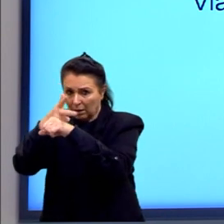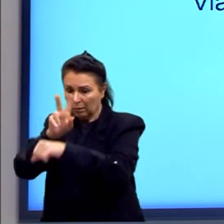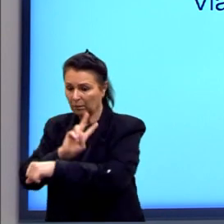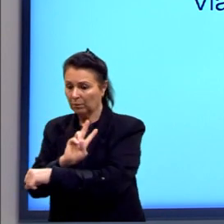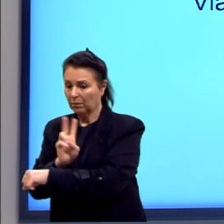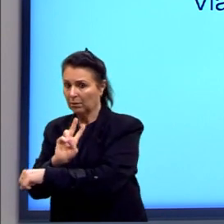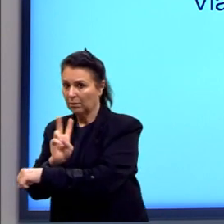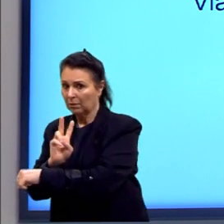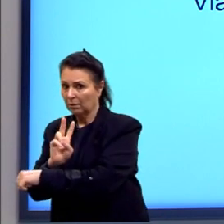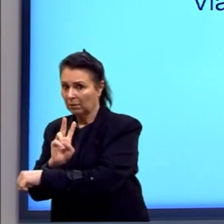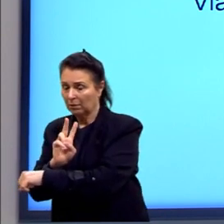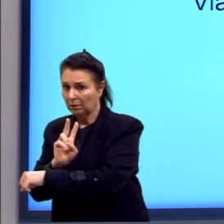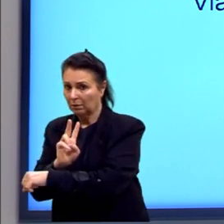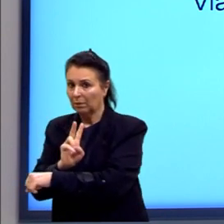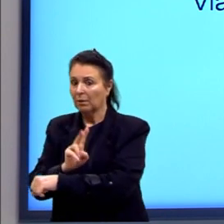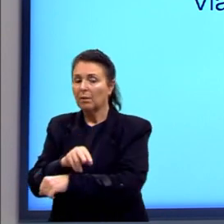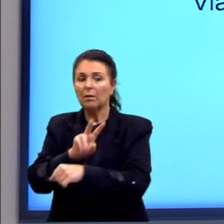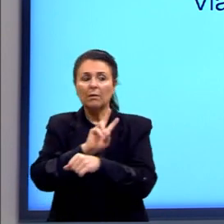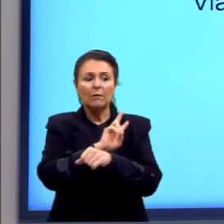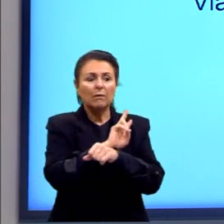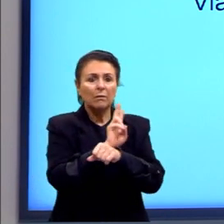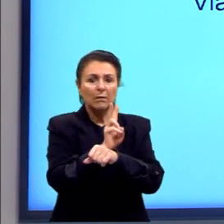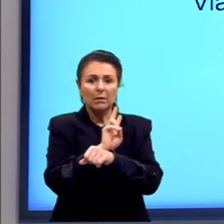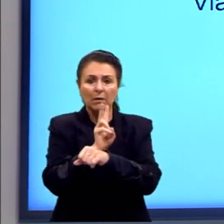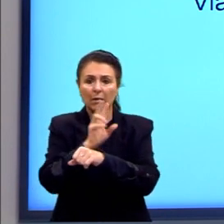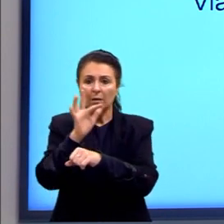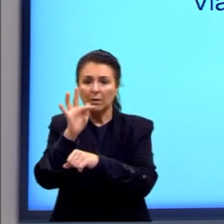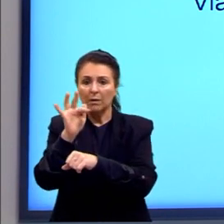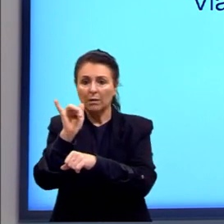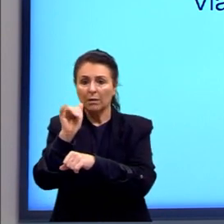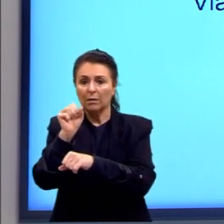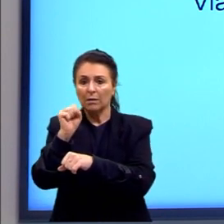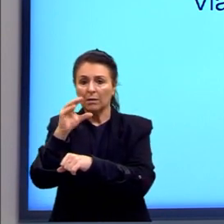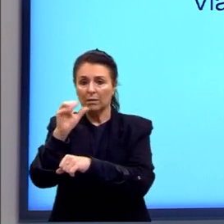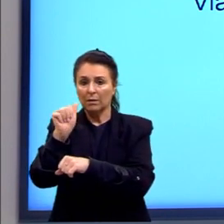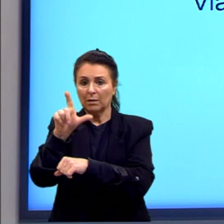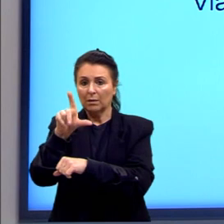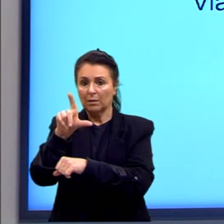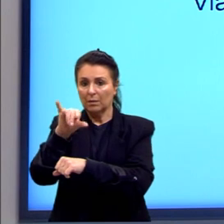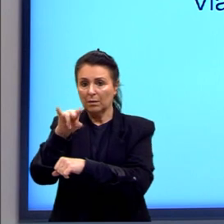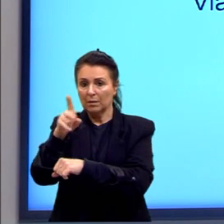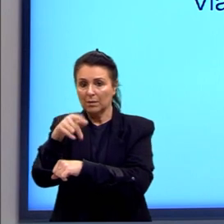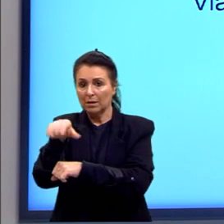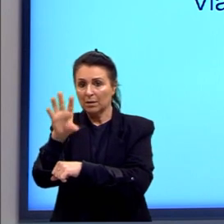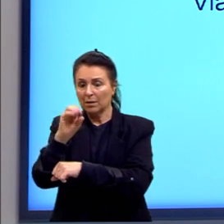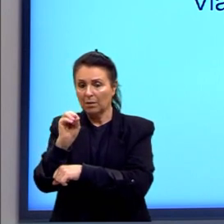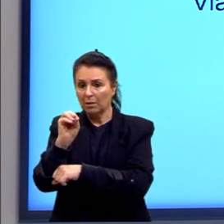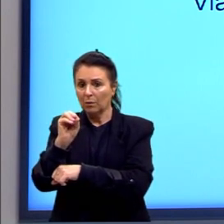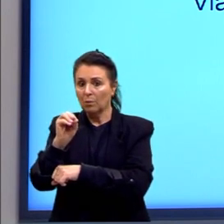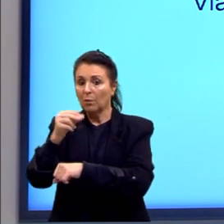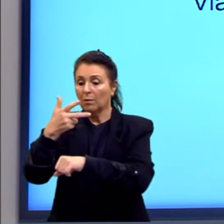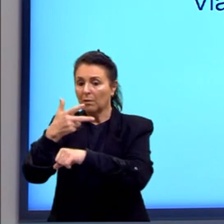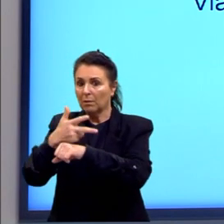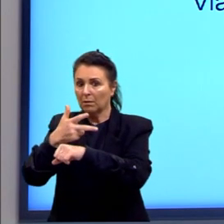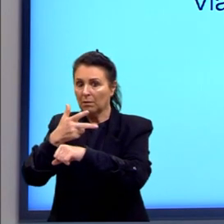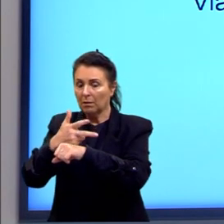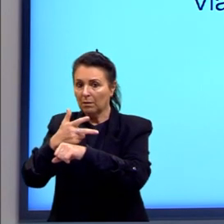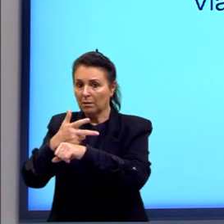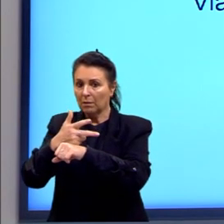Fiscalização é um substantivo que vai retomar o verbo